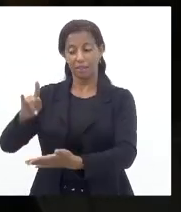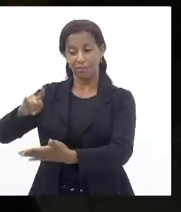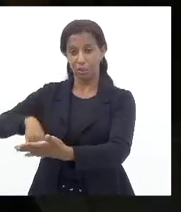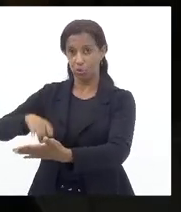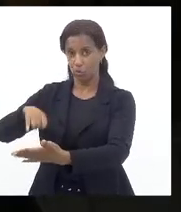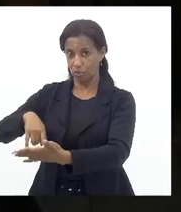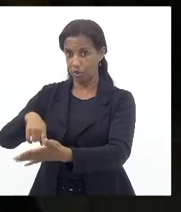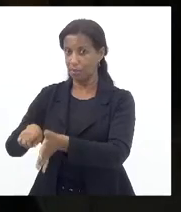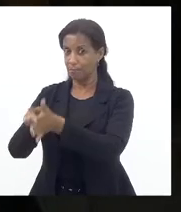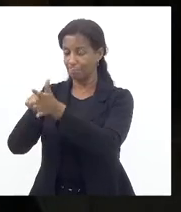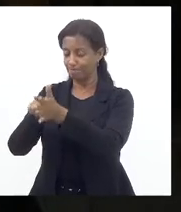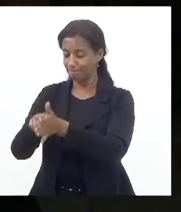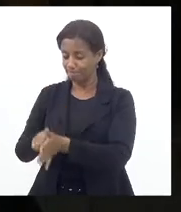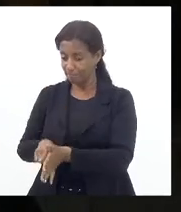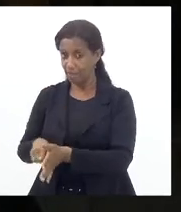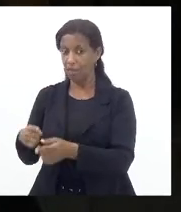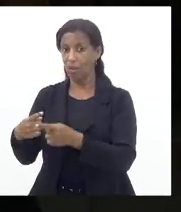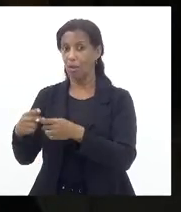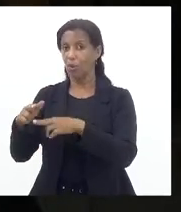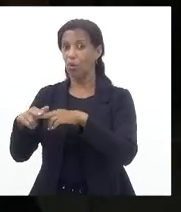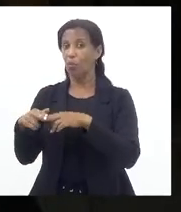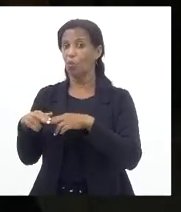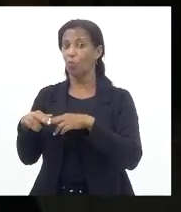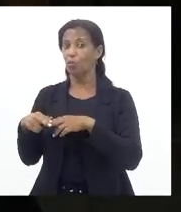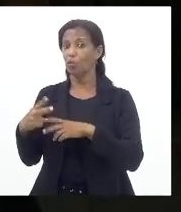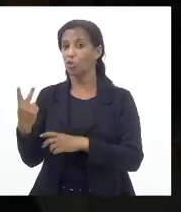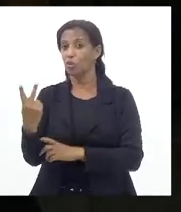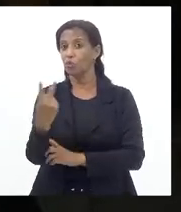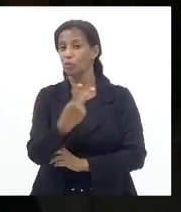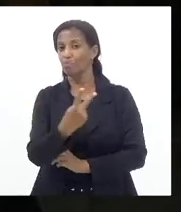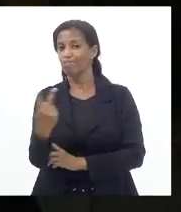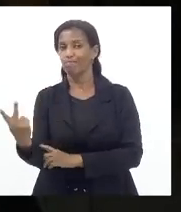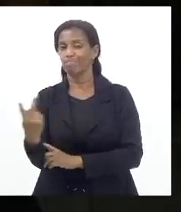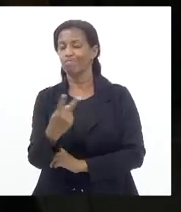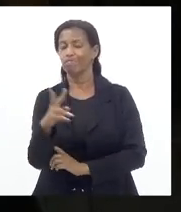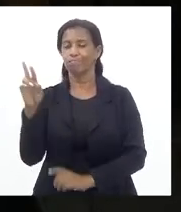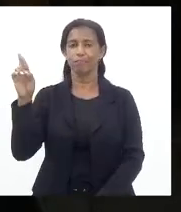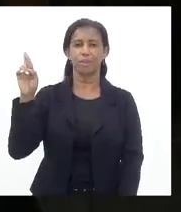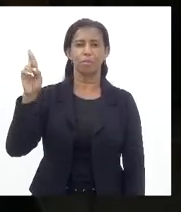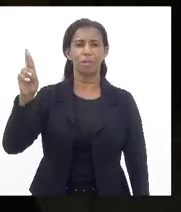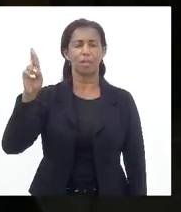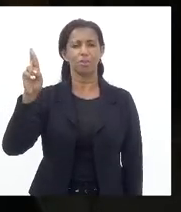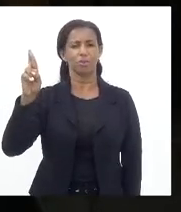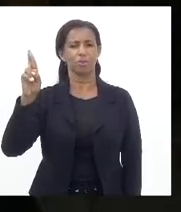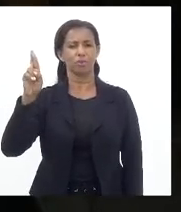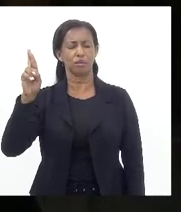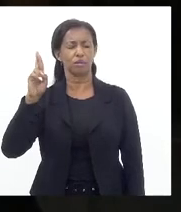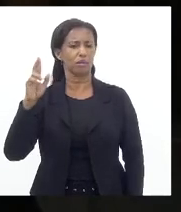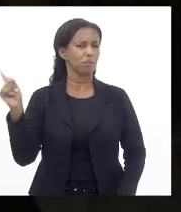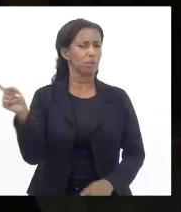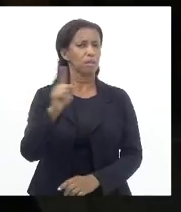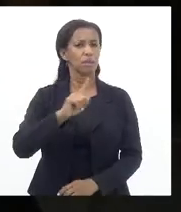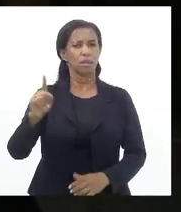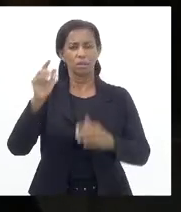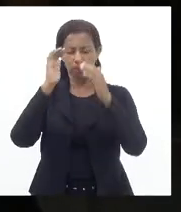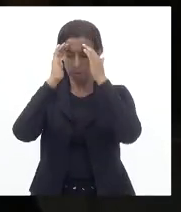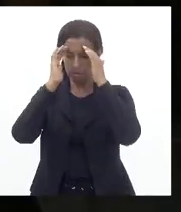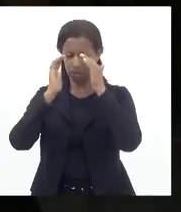Por um motivo Que todos Os dois foram Responsáveis Não cumpriram